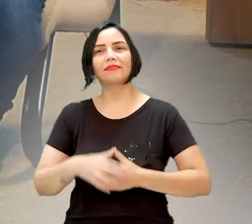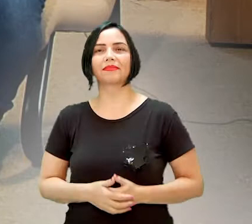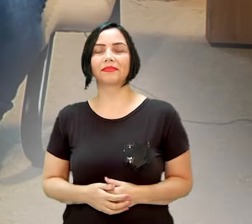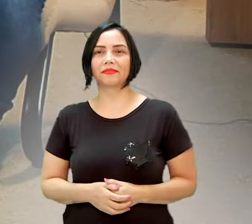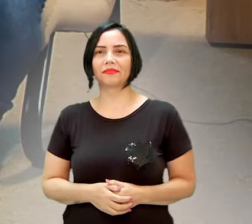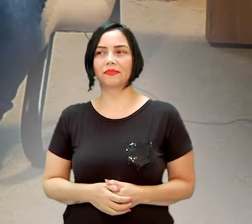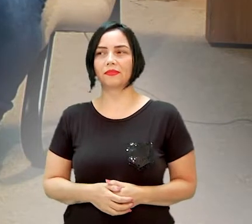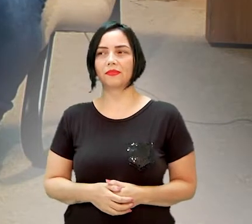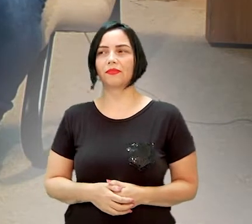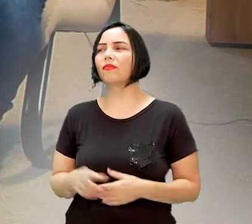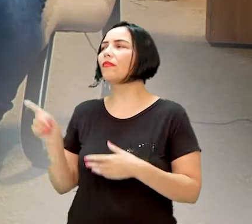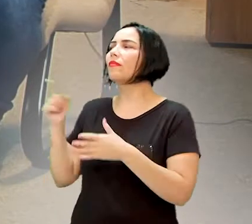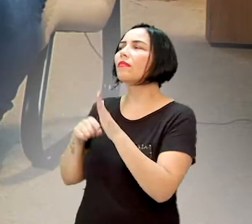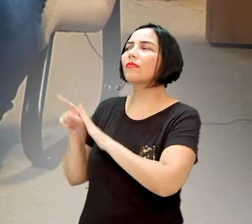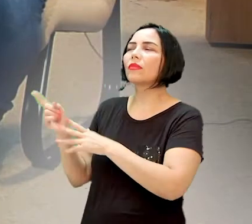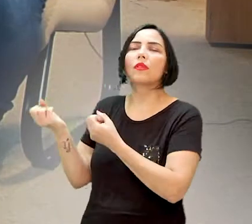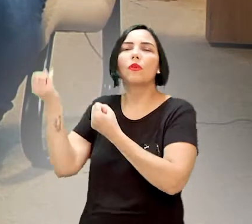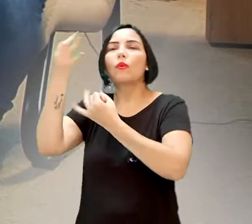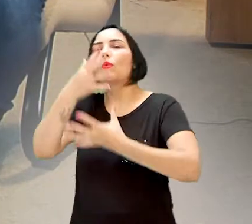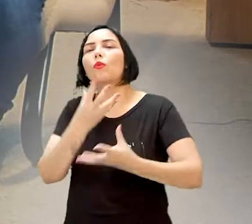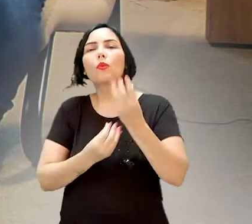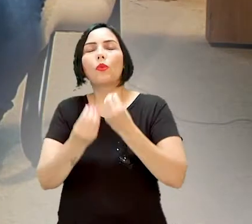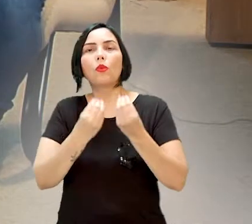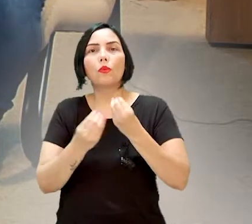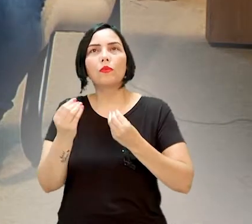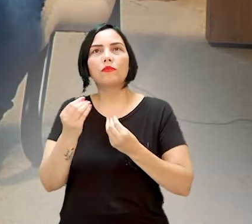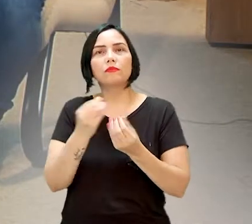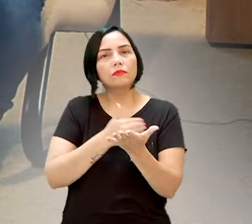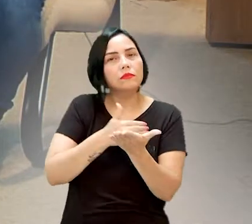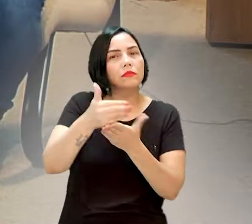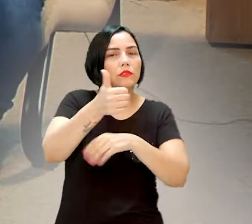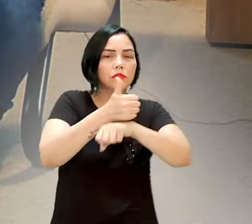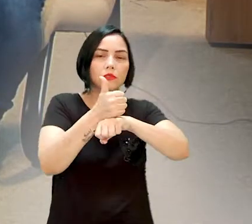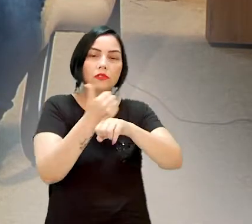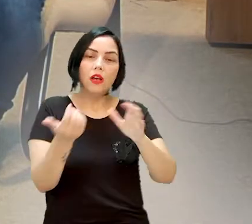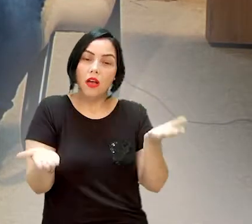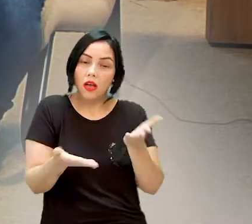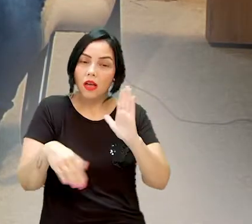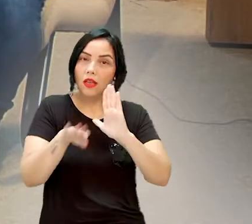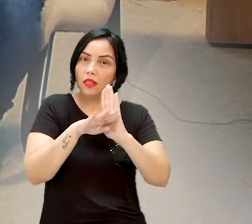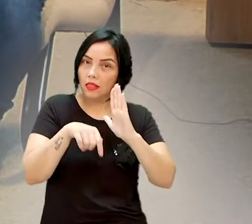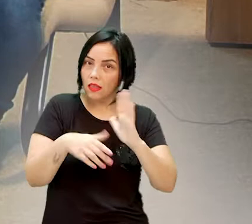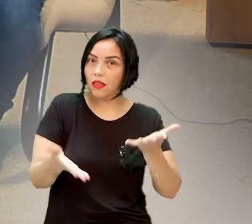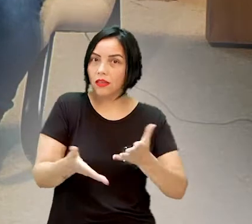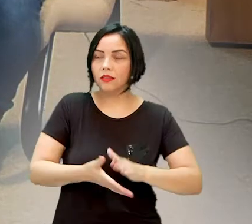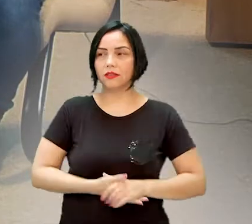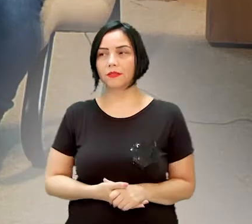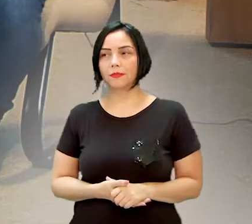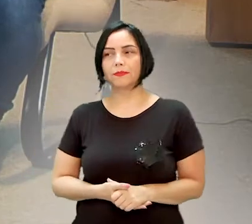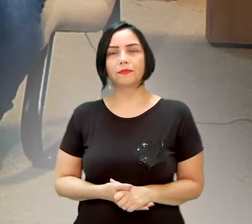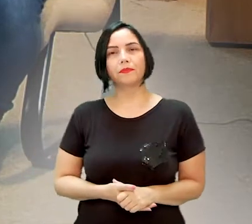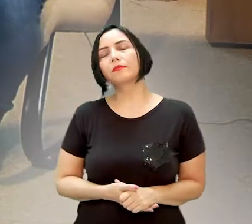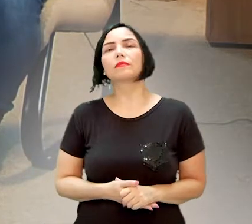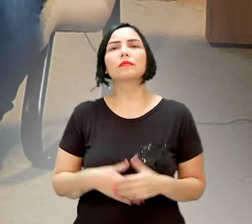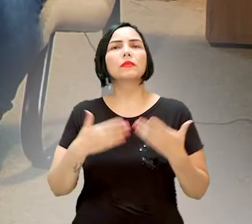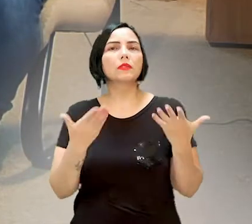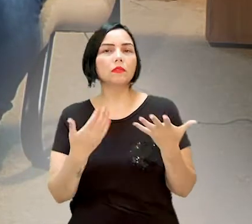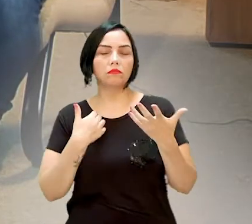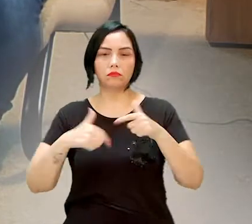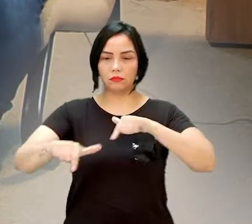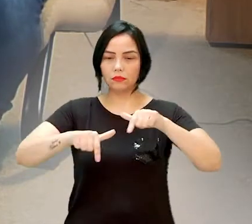conta pra gente quais foram, qual que é a sua carreira até chegar aqui, onde você trabalhou? pois é, então eu trabalhei